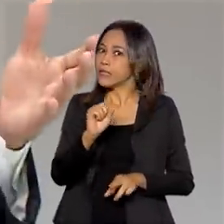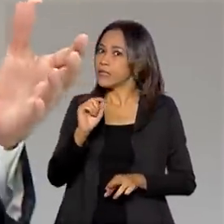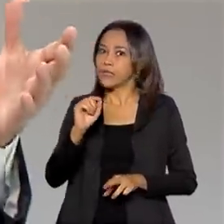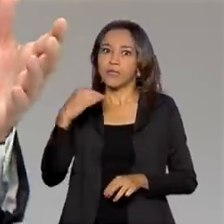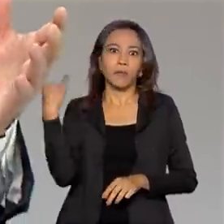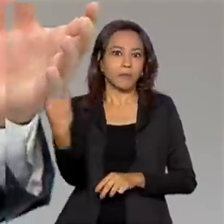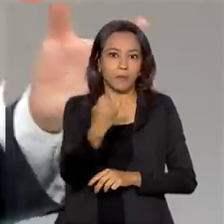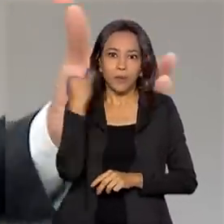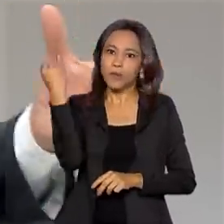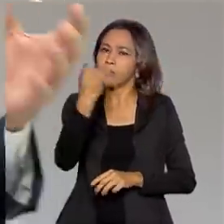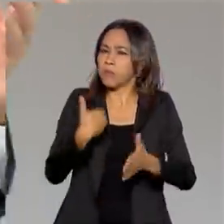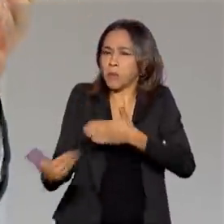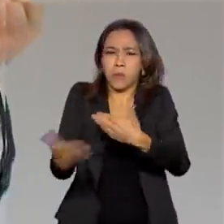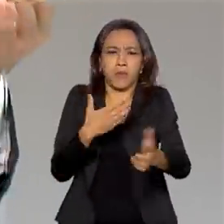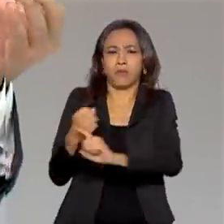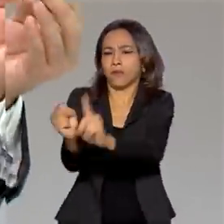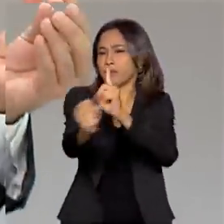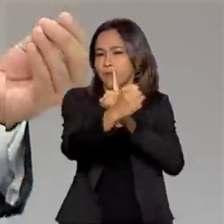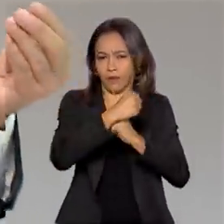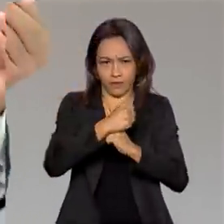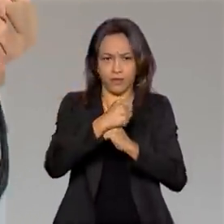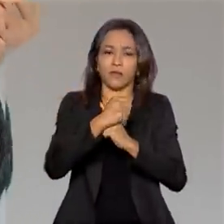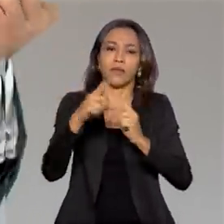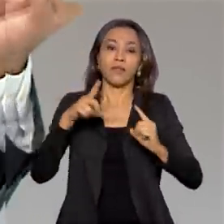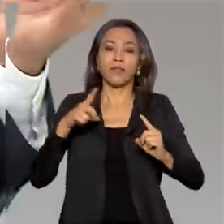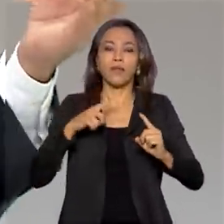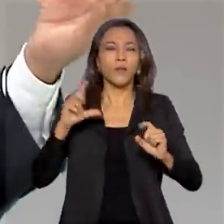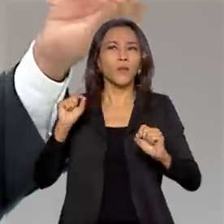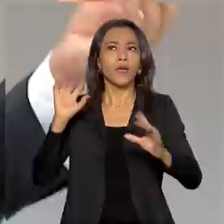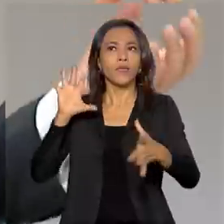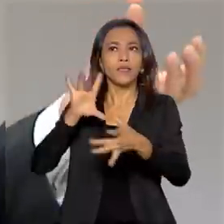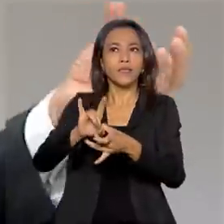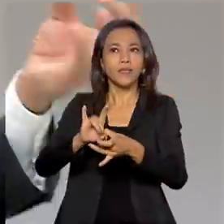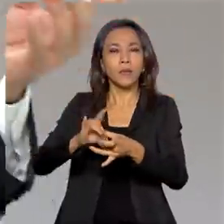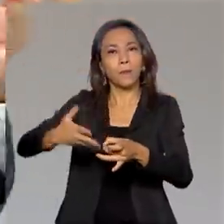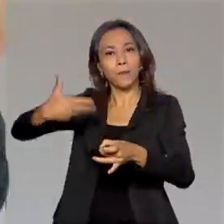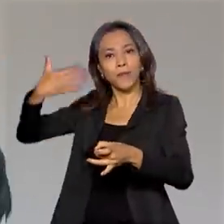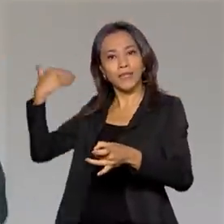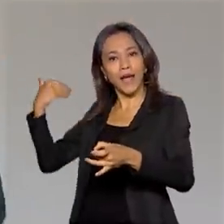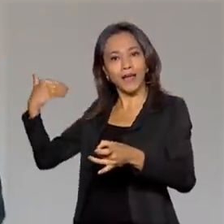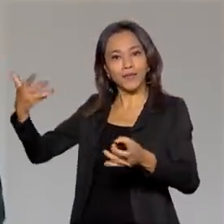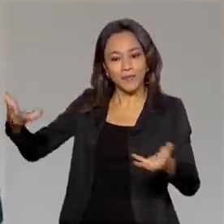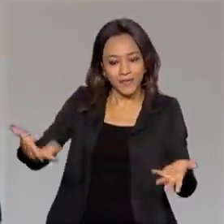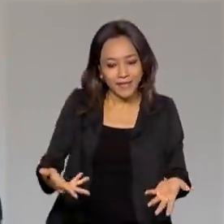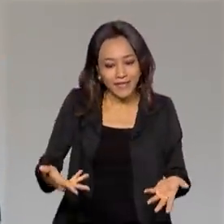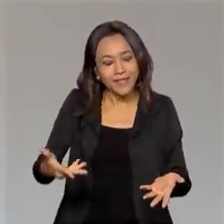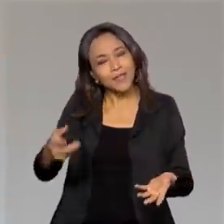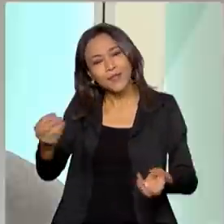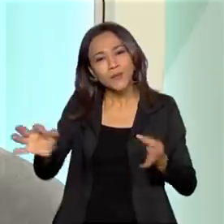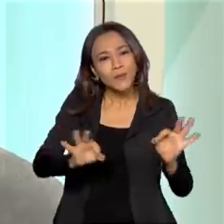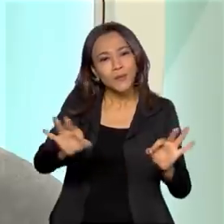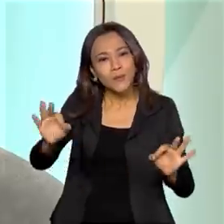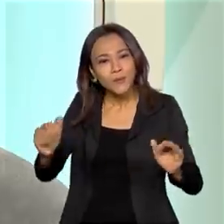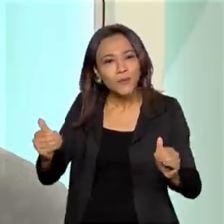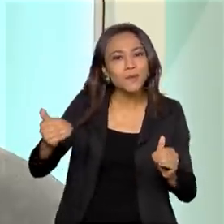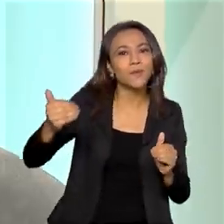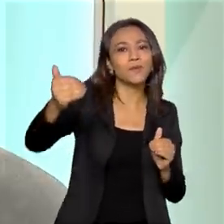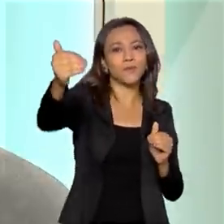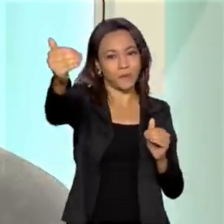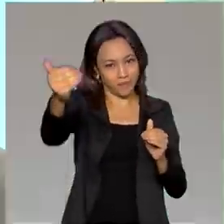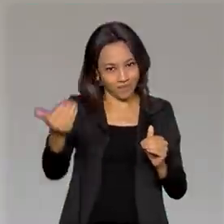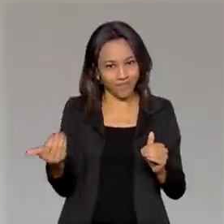qualquer sociedade. Diríamos assim que eles estabelecem um elo entre o passado, o presente e a projeção para o futuro.